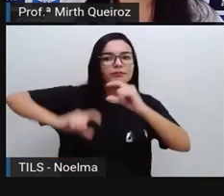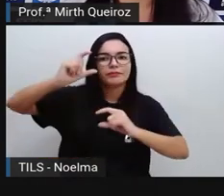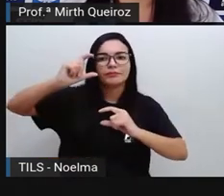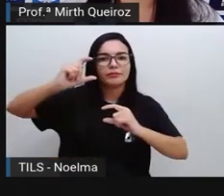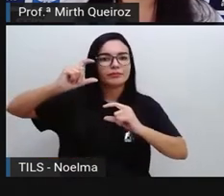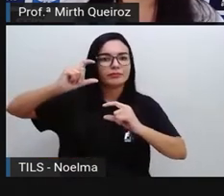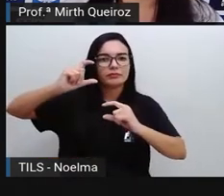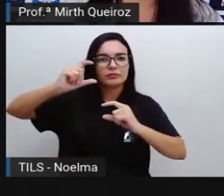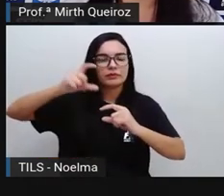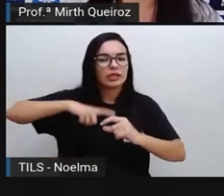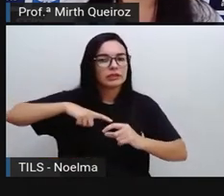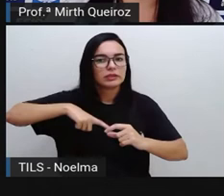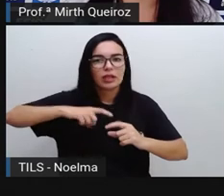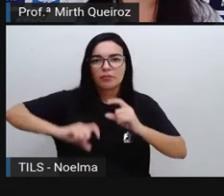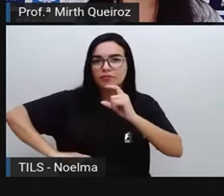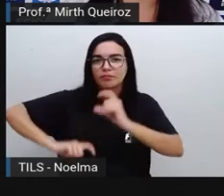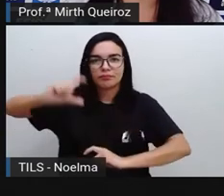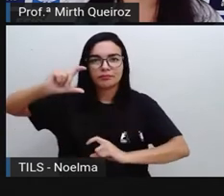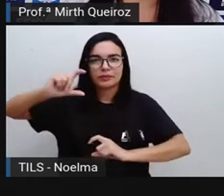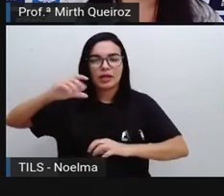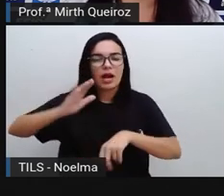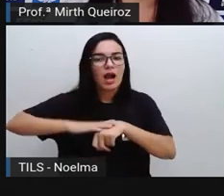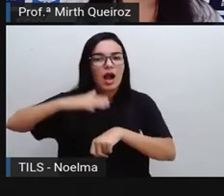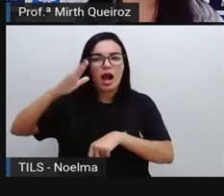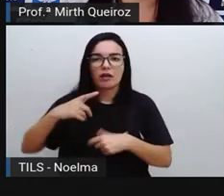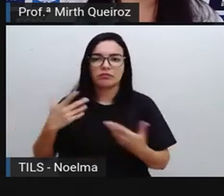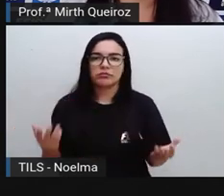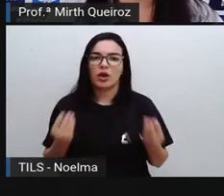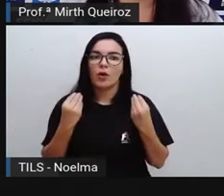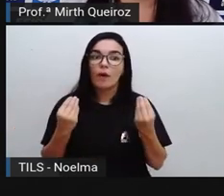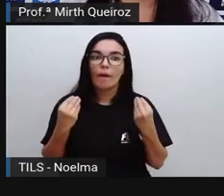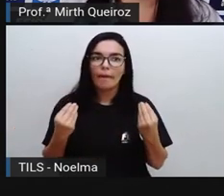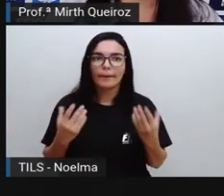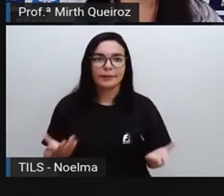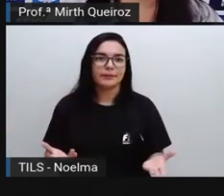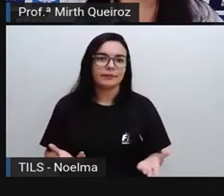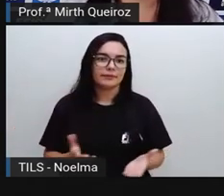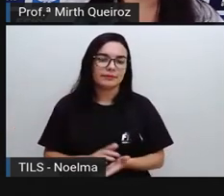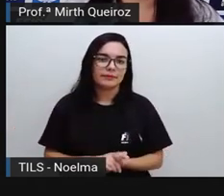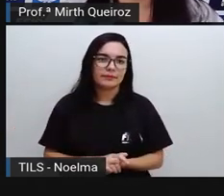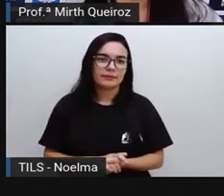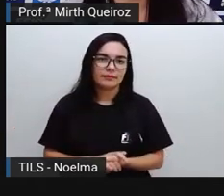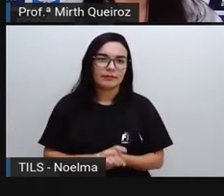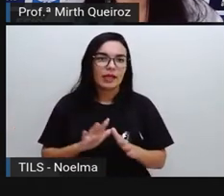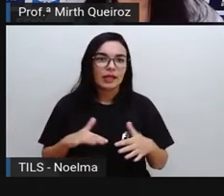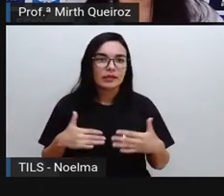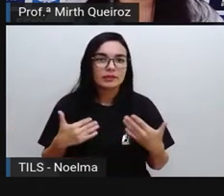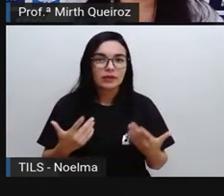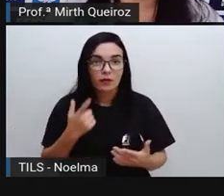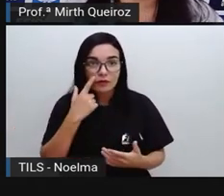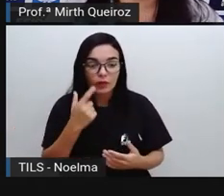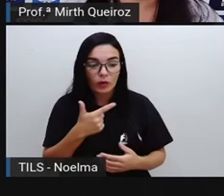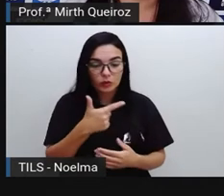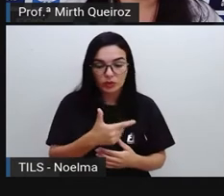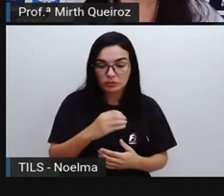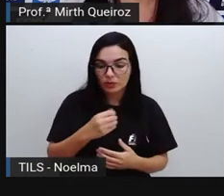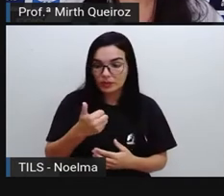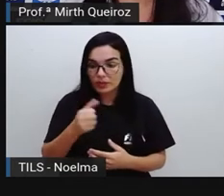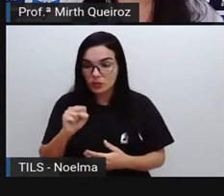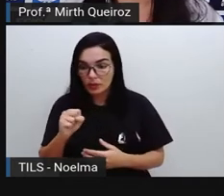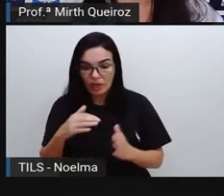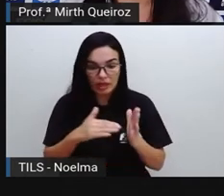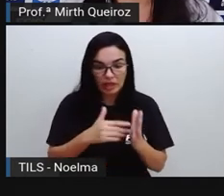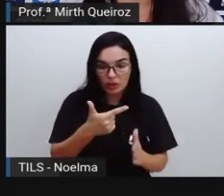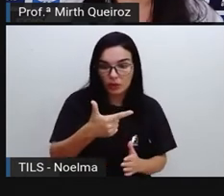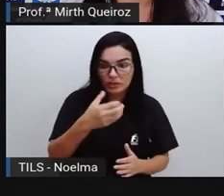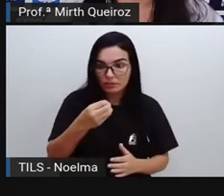nesse caso aí, 2019 já teve mais casos que nos últimos anos juntos, né? Entre 2018 e 2019. E